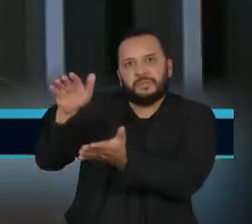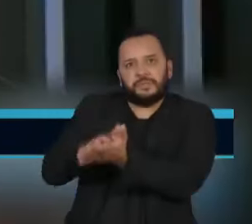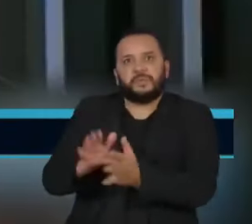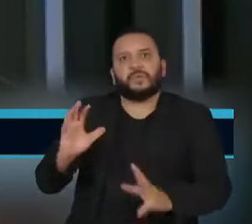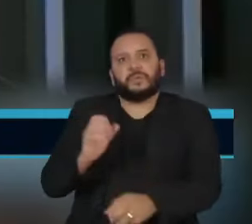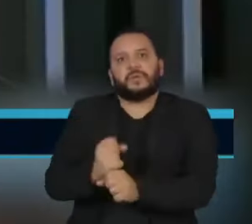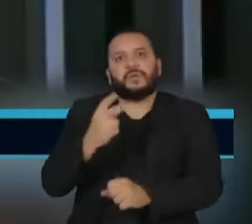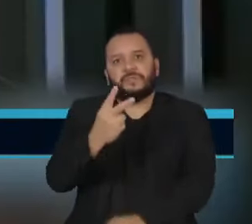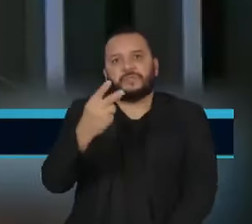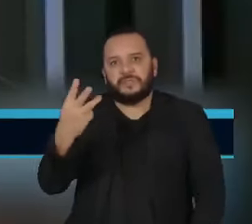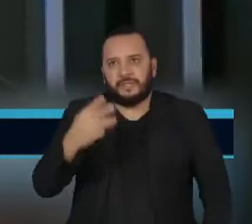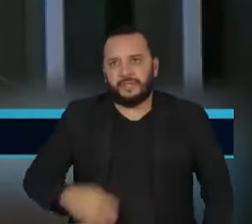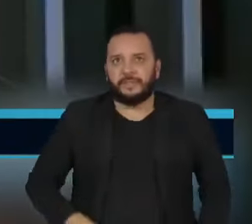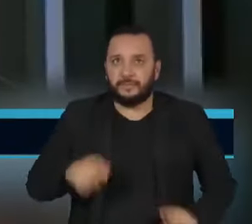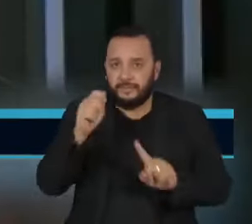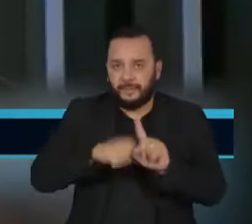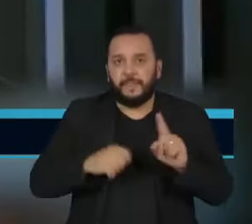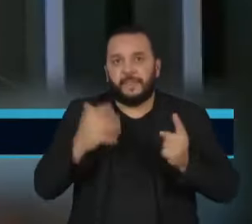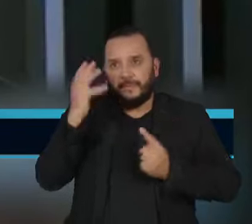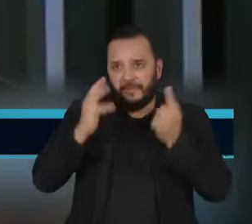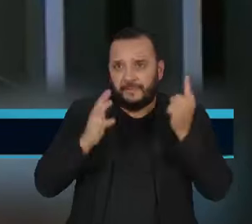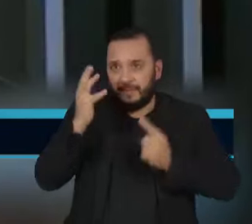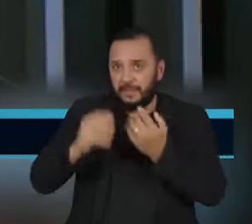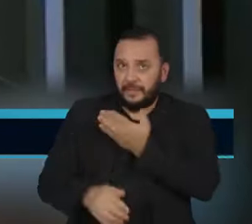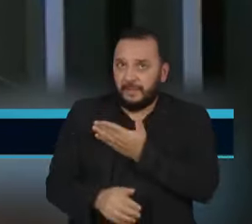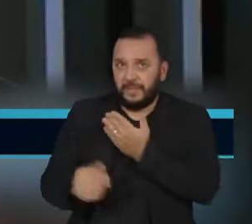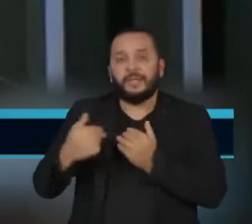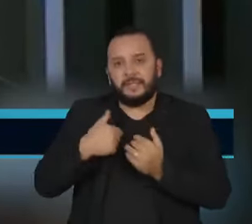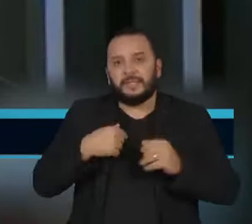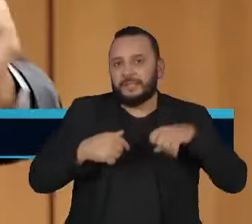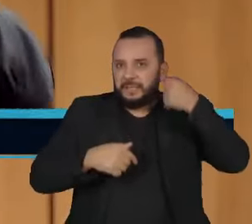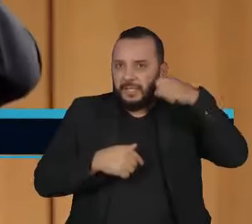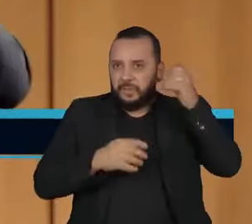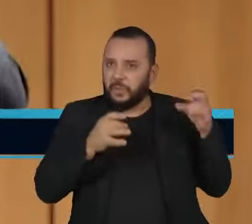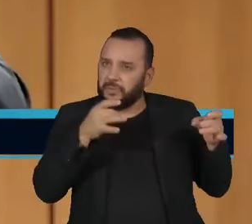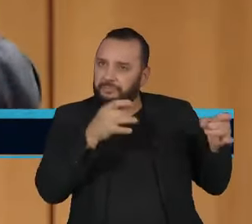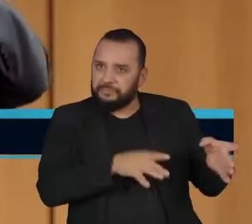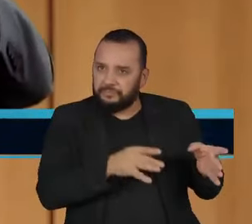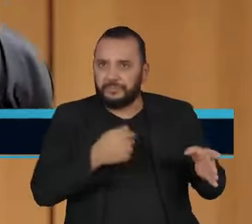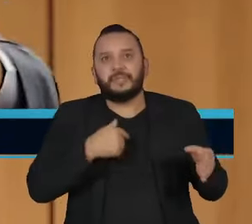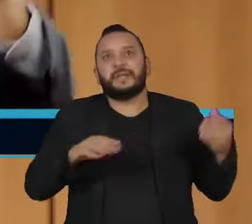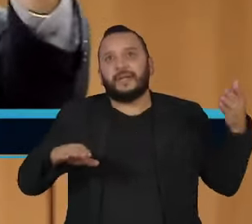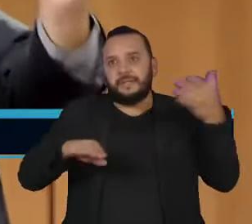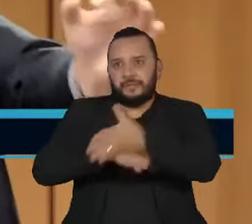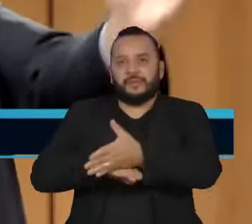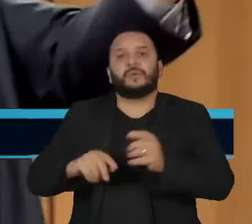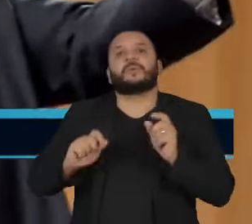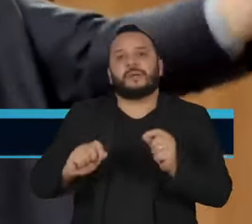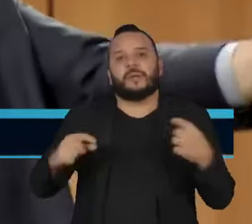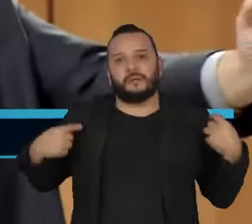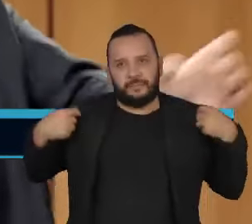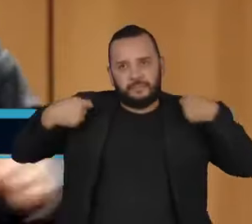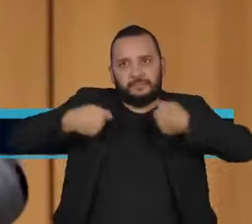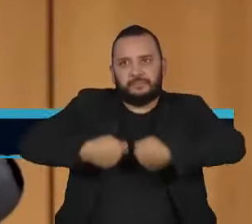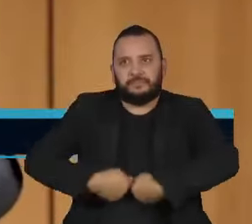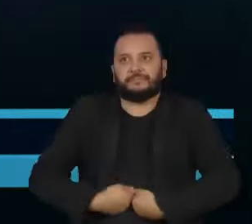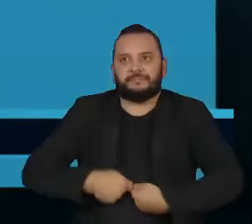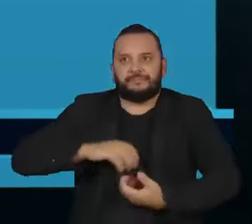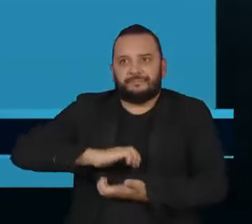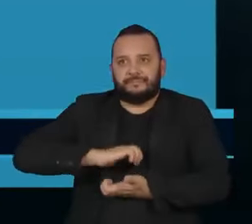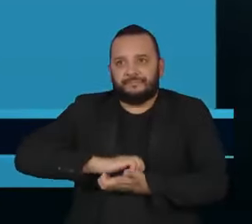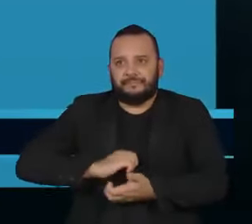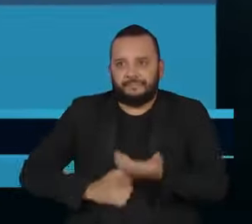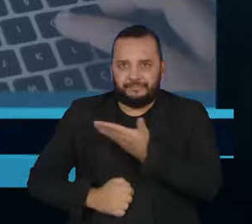total. Em fevereiro deste ano, antes de renunciar ao cargo de senador para assumir uma vaga como ministro do Supremo Tribunal Federal,